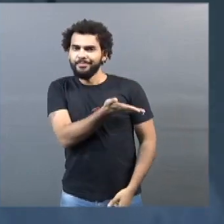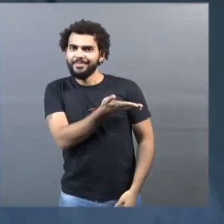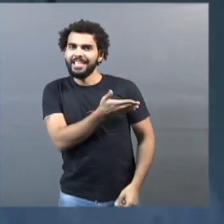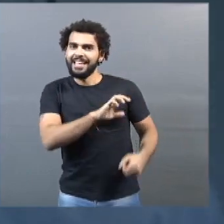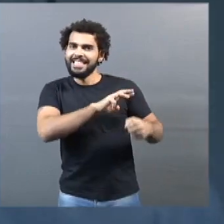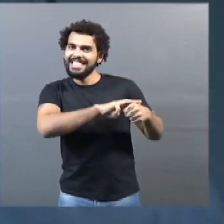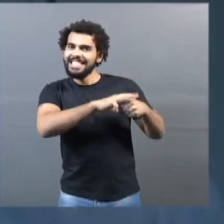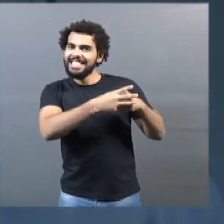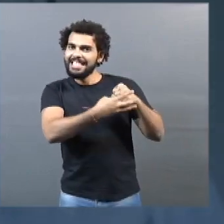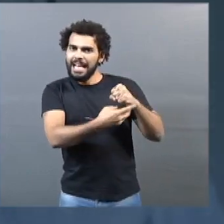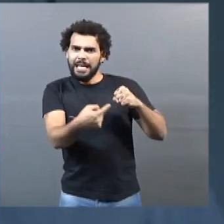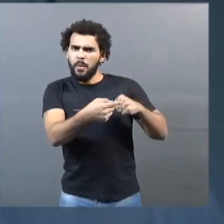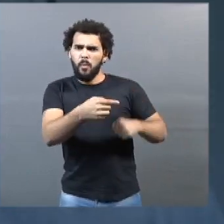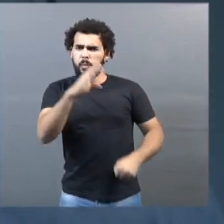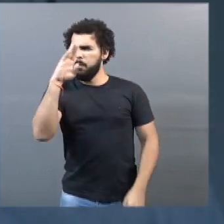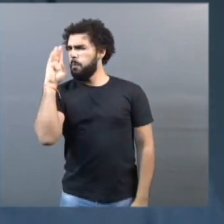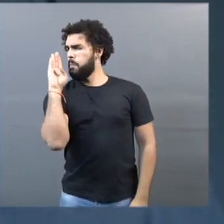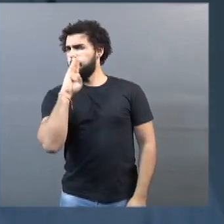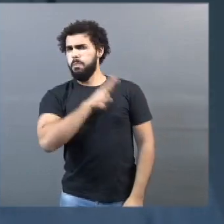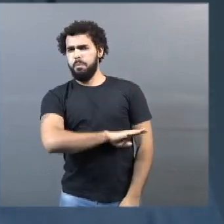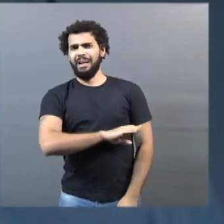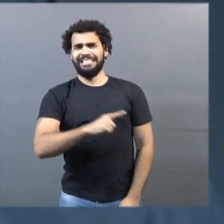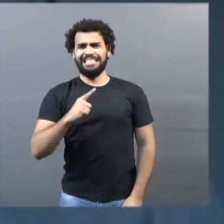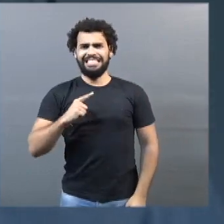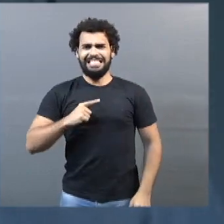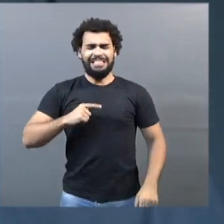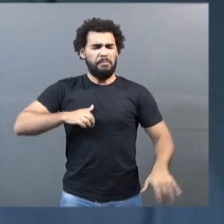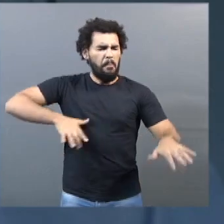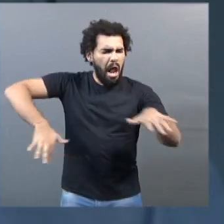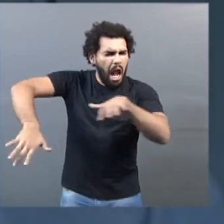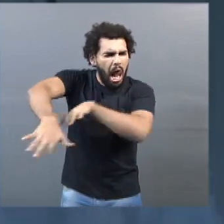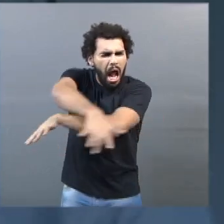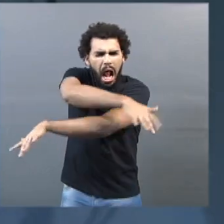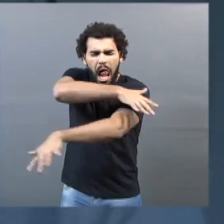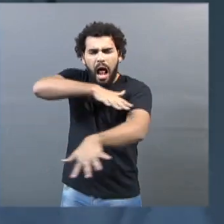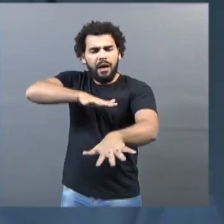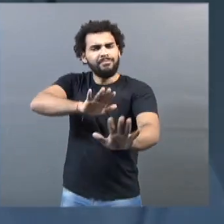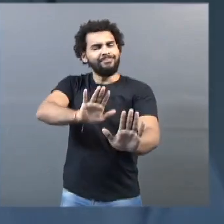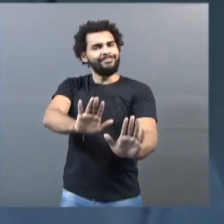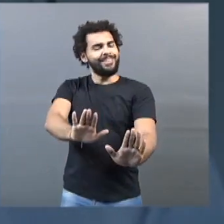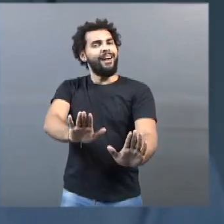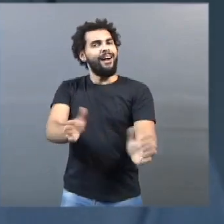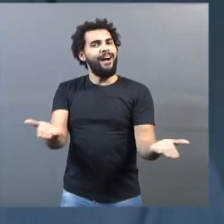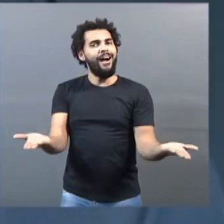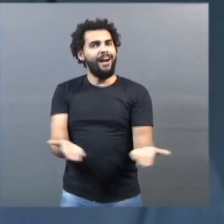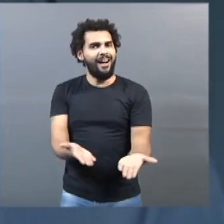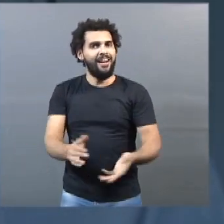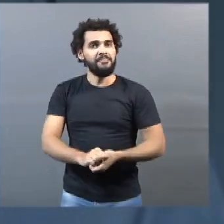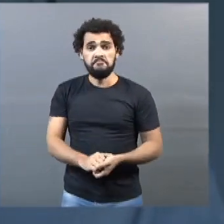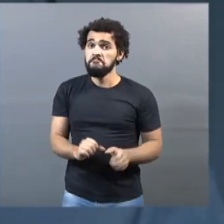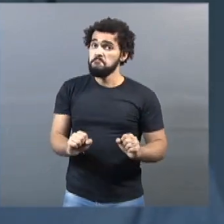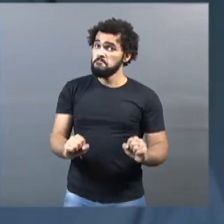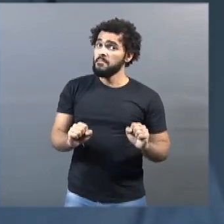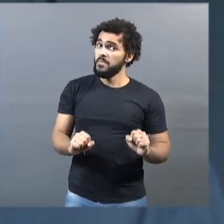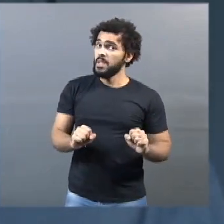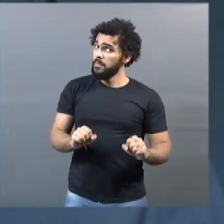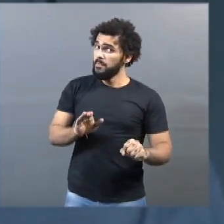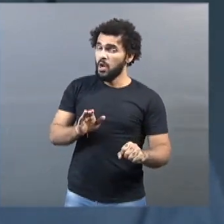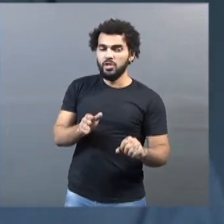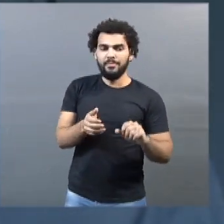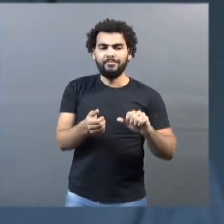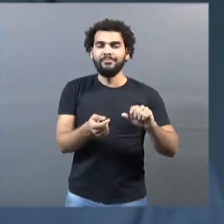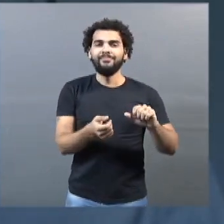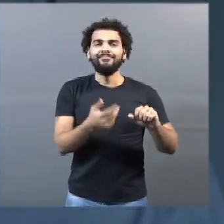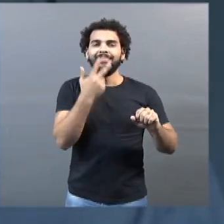ruim para a gente, que causa uma epidemia, uma doença importante, mas que pode ser subvertido